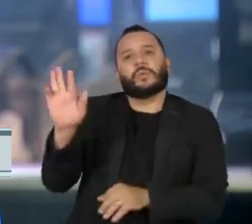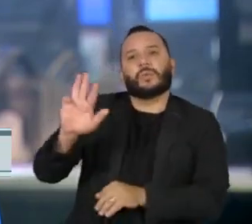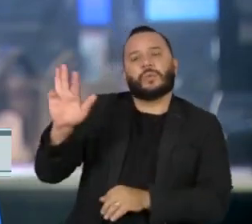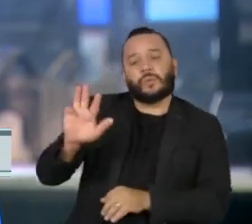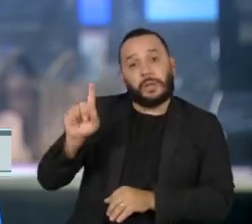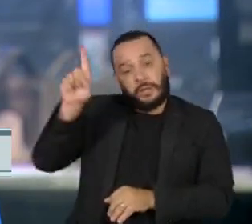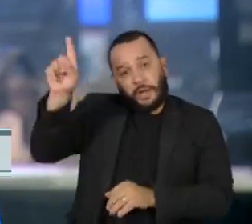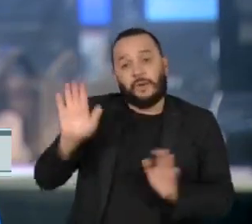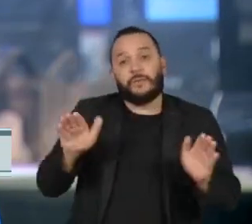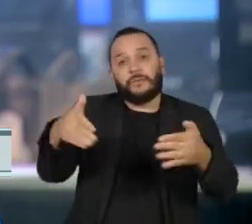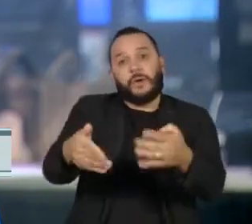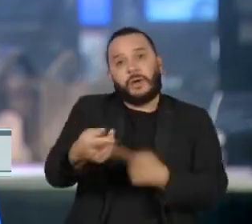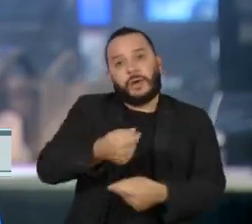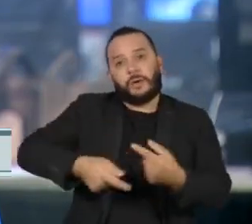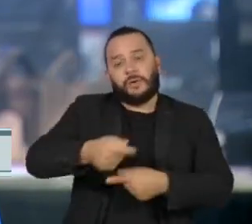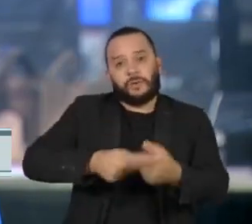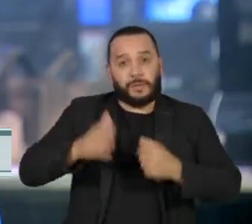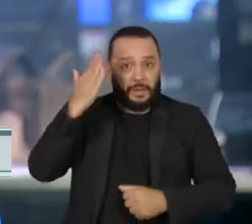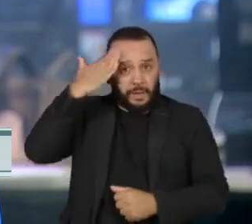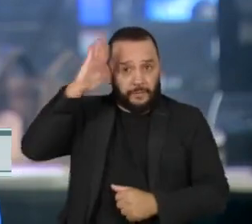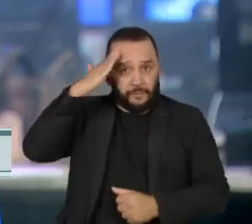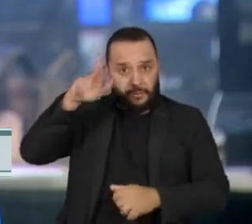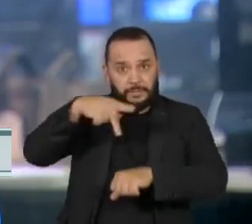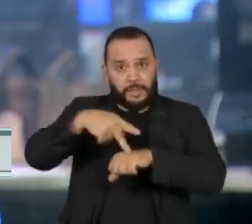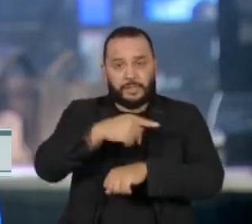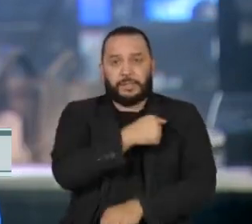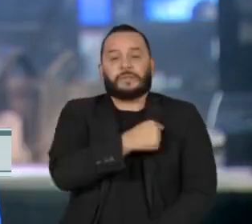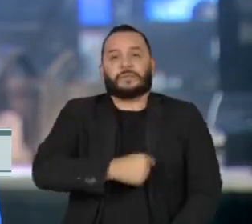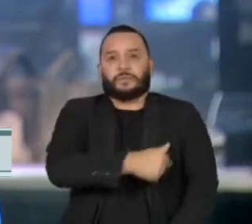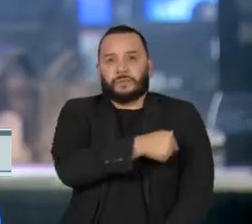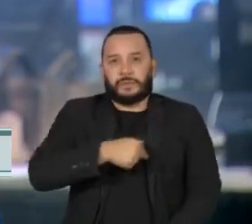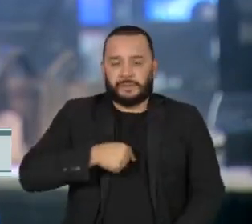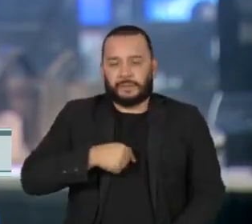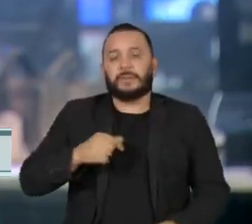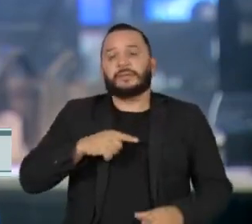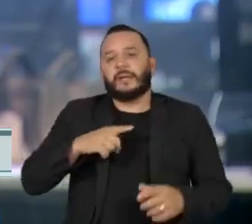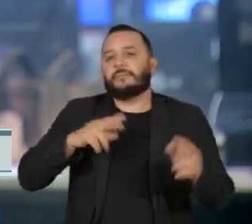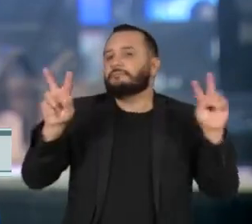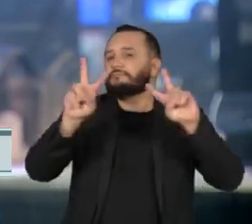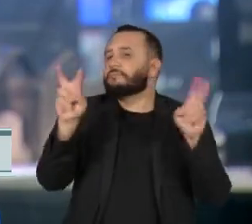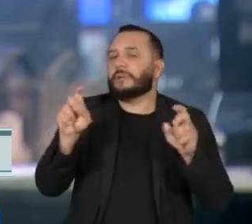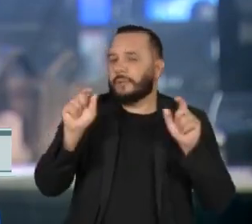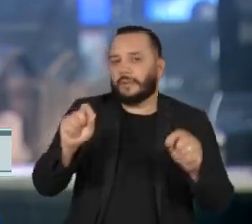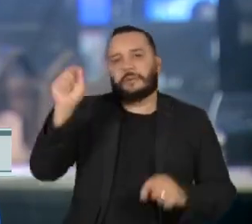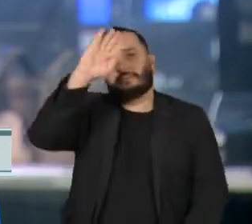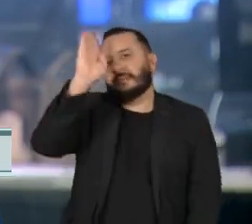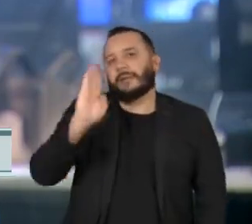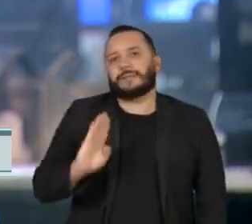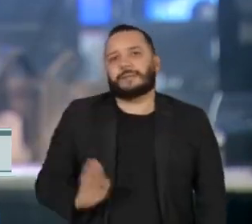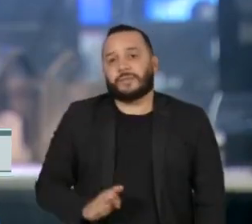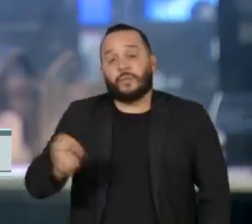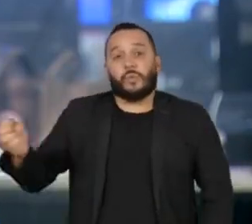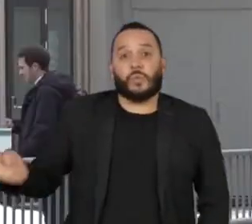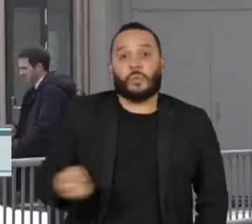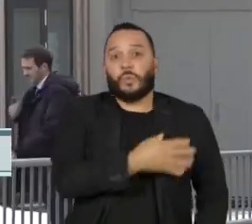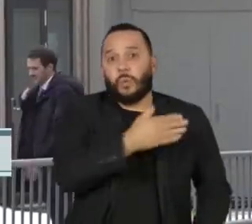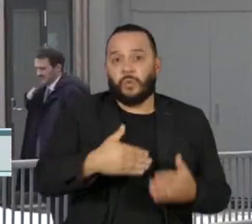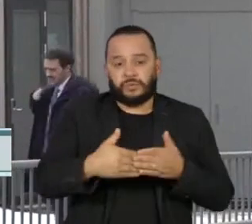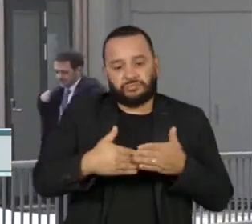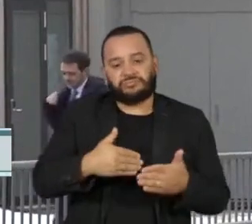Mundial em Davos, na Suíça. Foi num painel especial sobre o país com o tema Brasil, um novo roteiro.